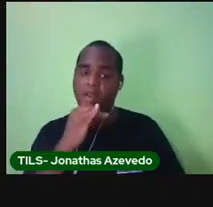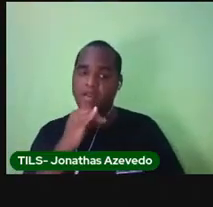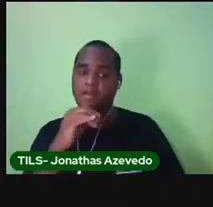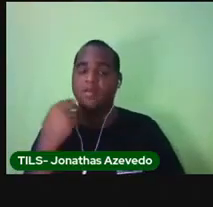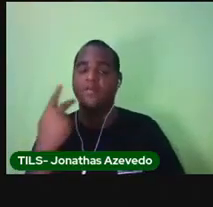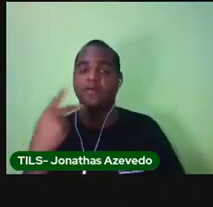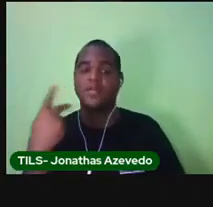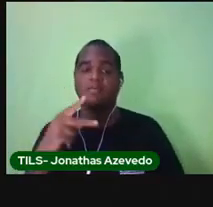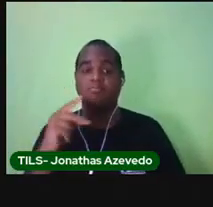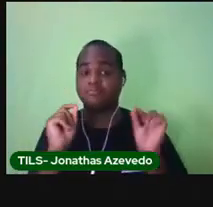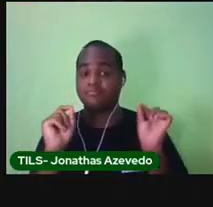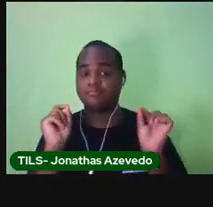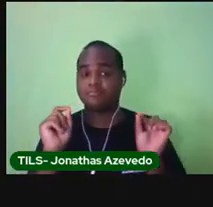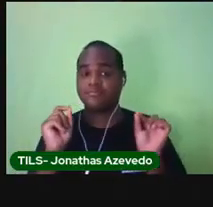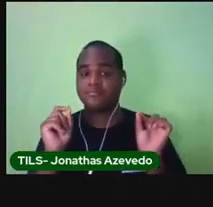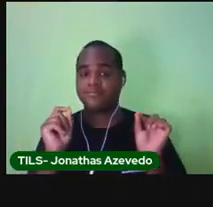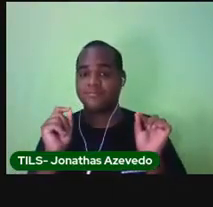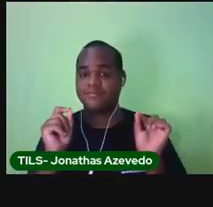vocês?